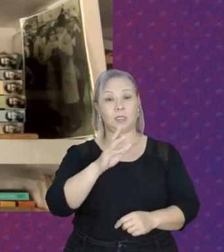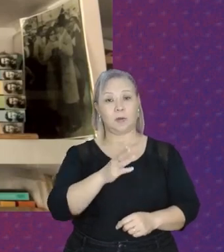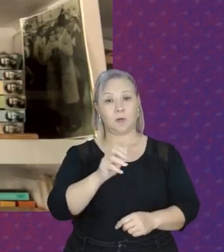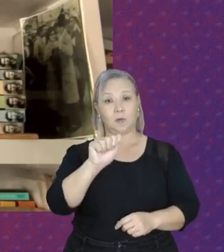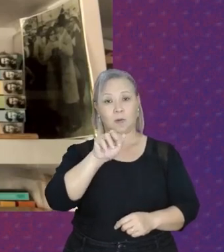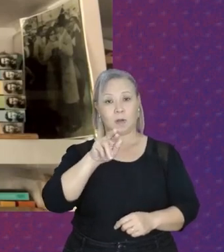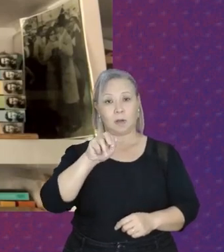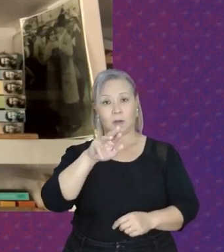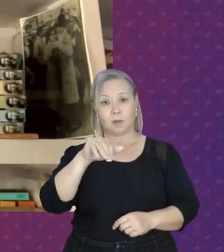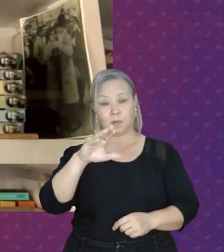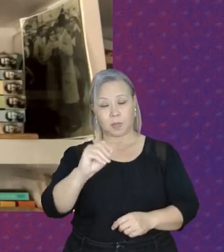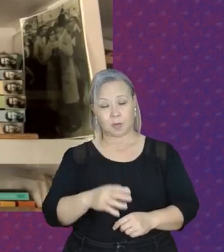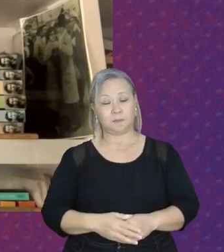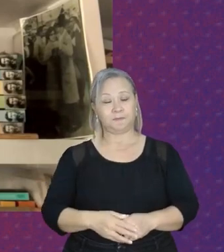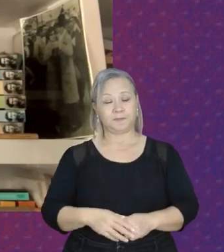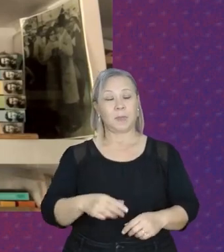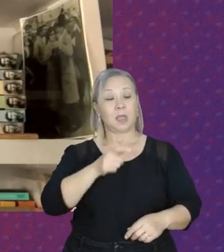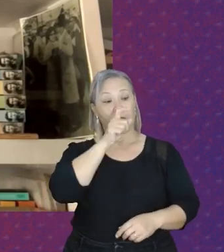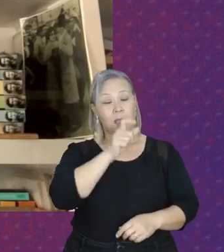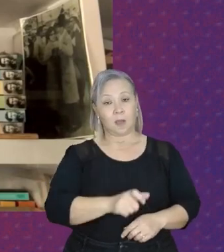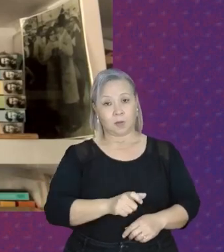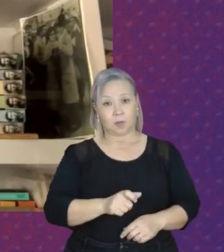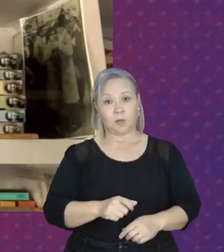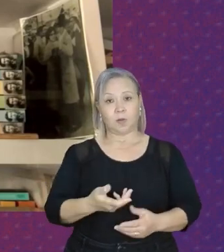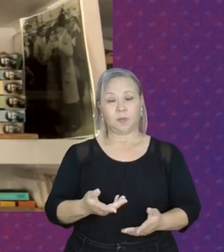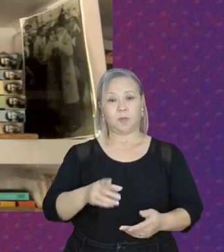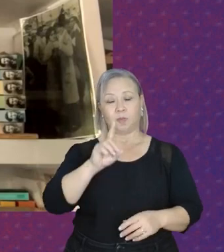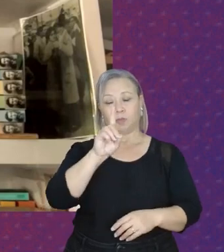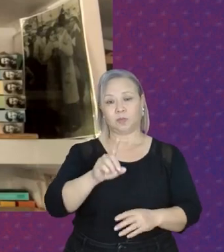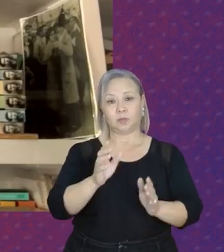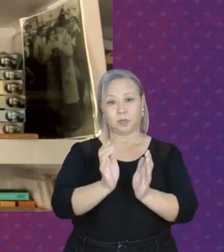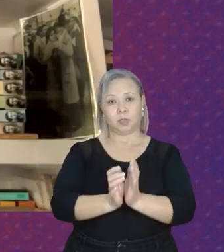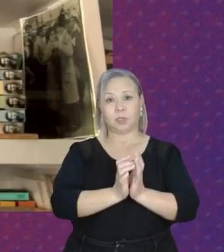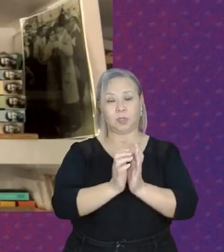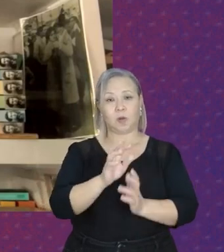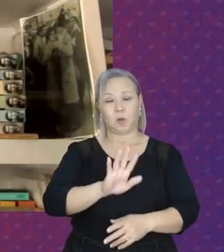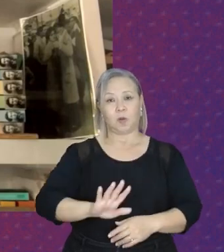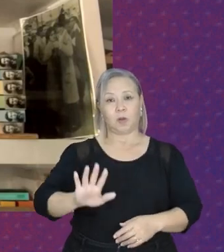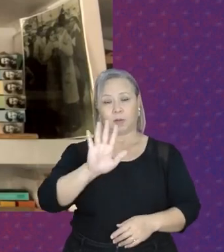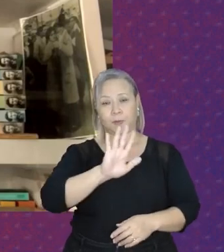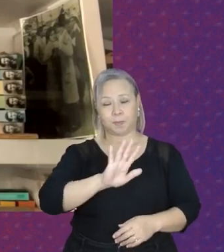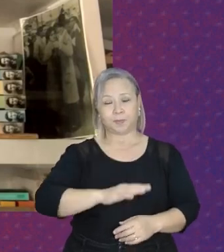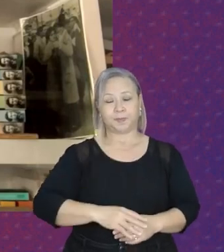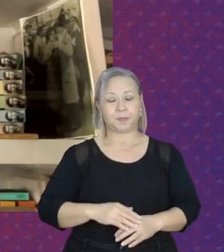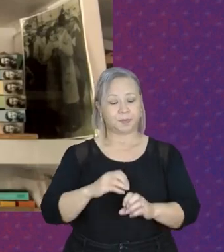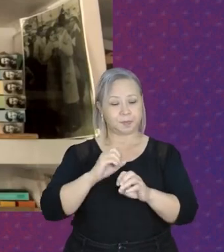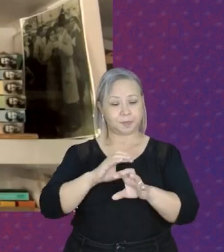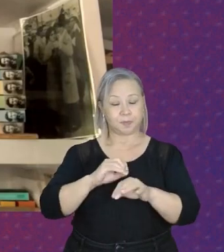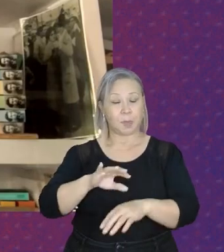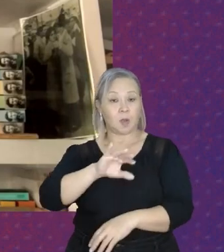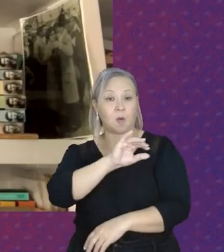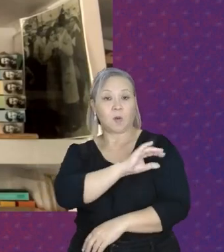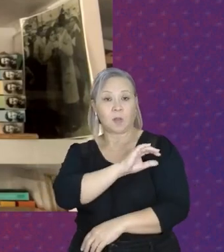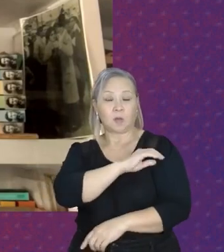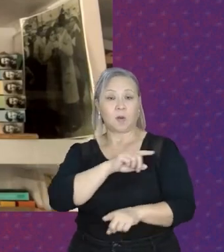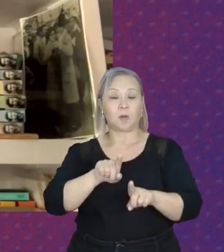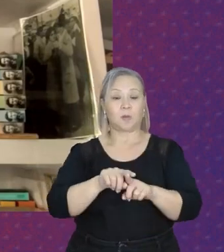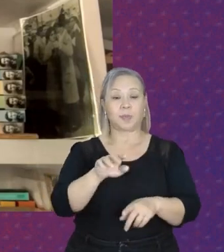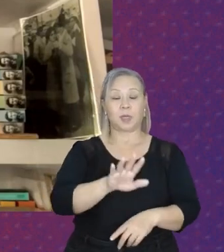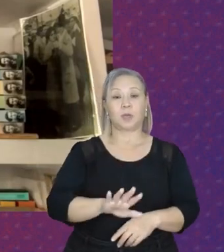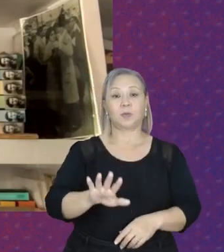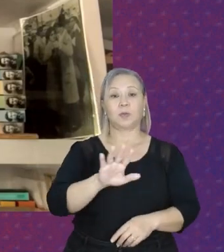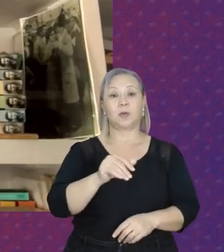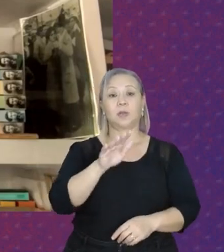do Diretório Municipal de São Paulo em outras épocas, e fui coordenadora do Setorial